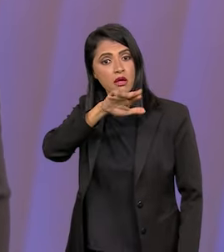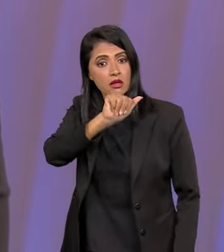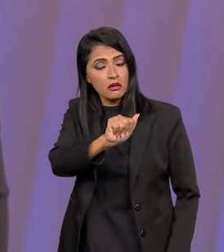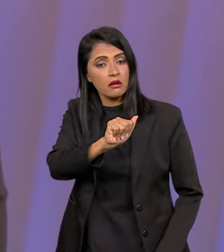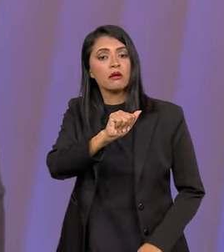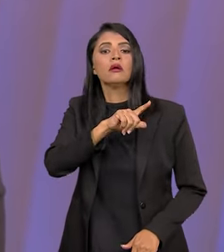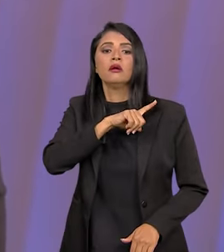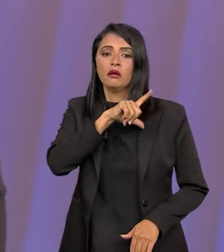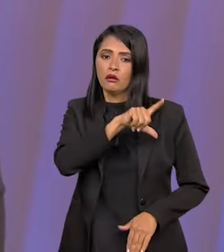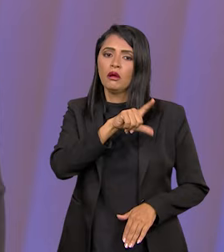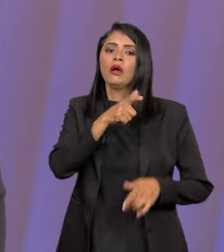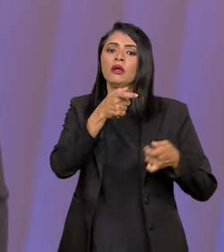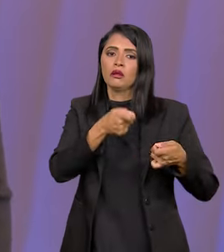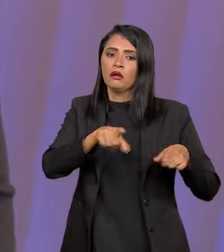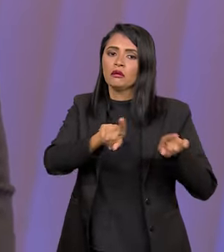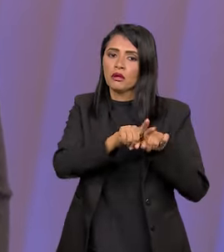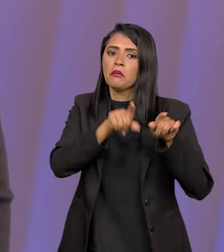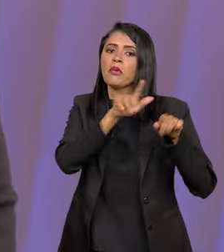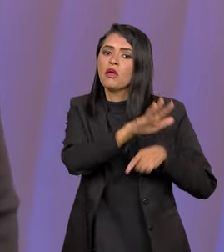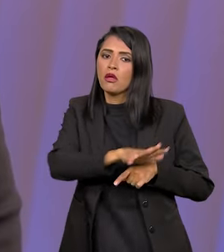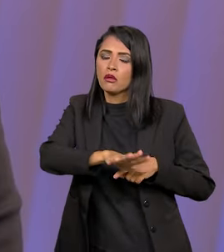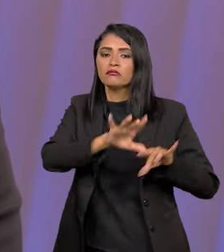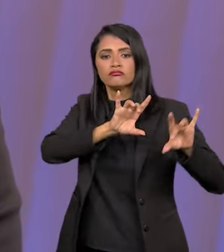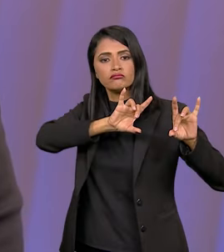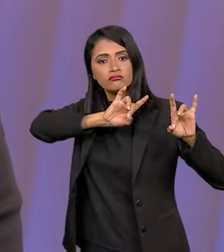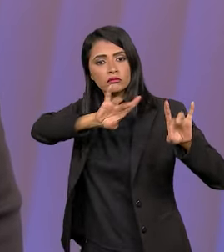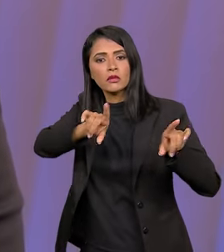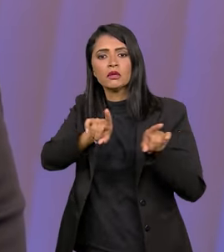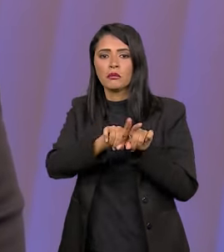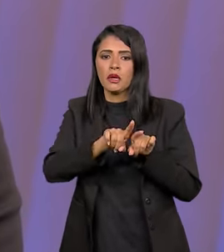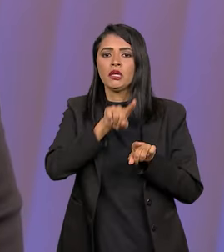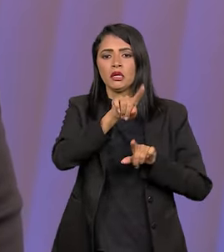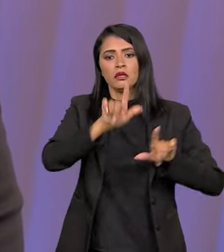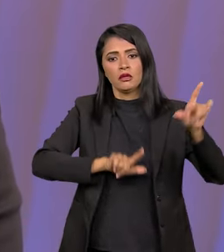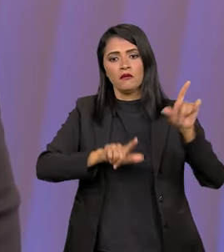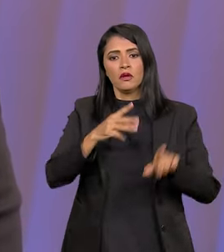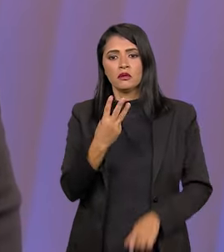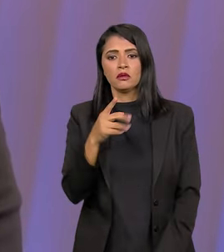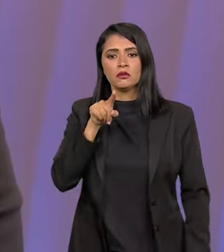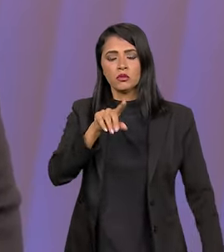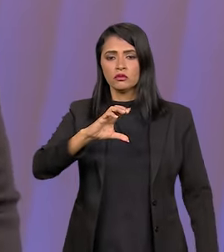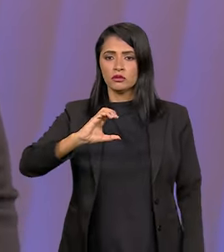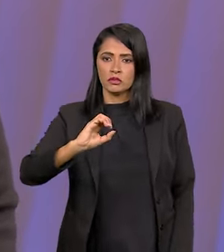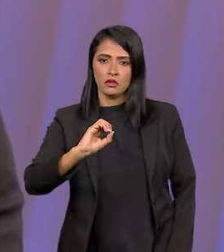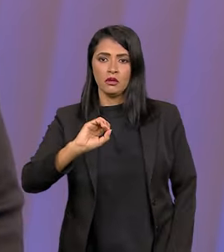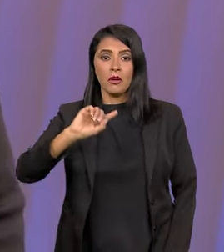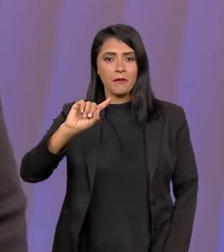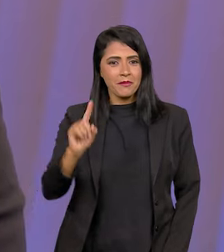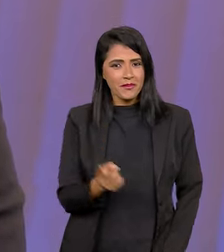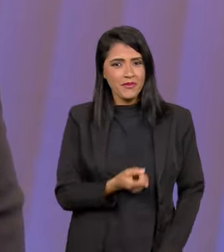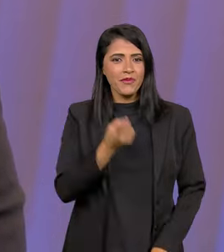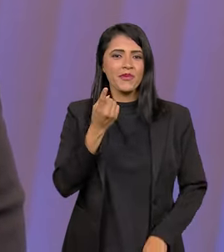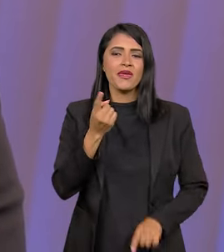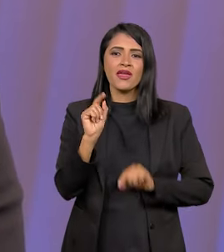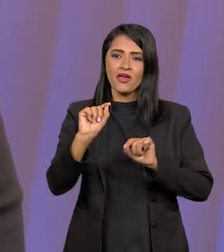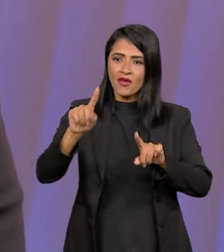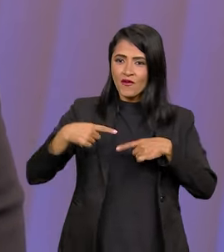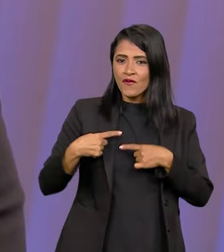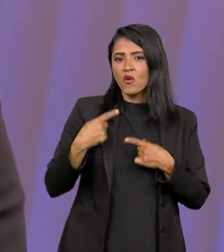principalmente, inicialmente as TVs abertas, tenham um espaço de destaque na TV 3.0. Então, o primeiro